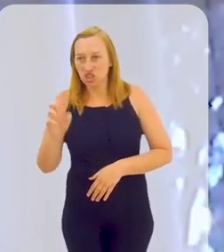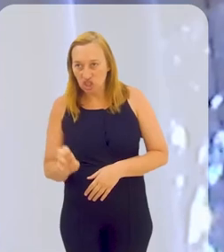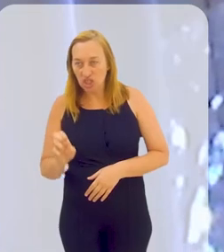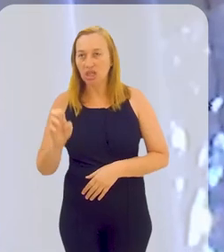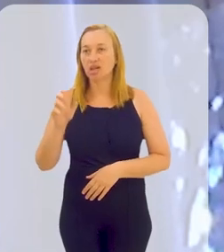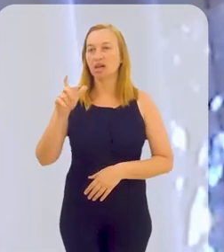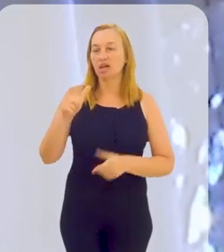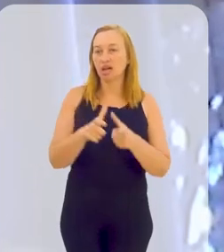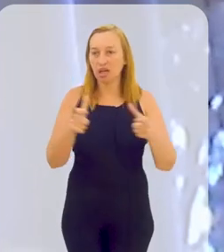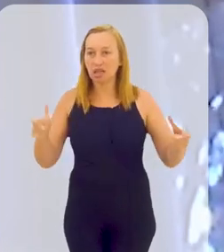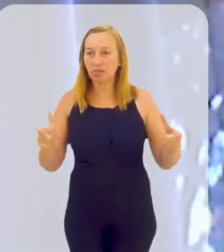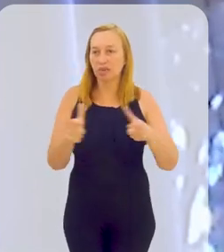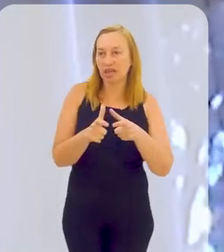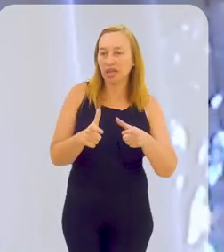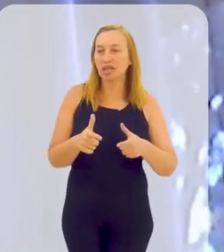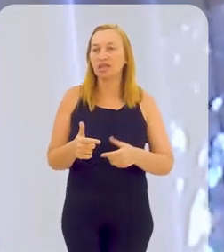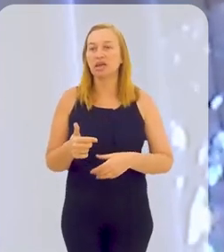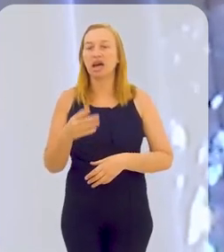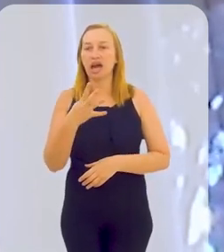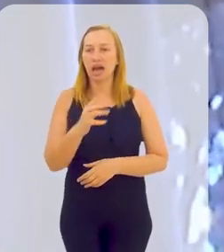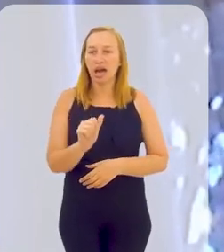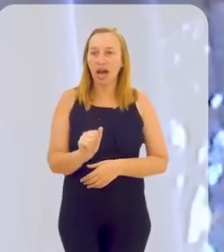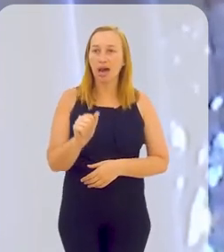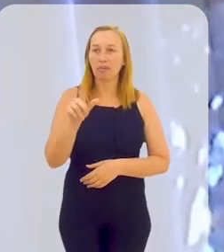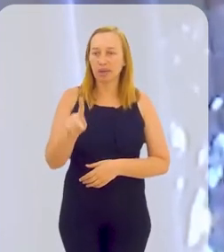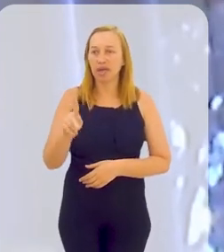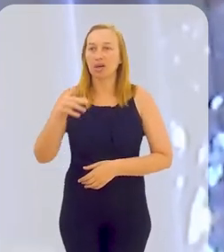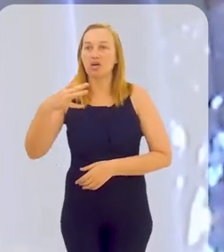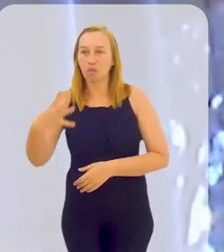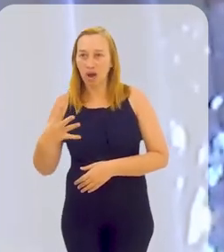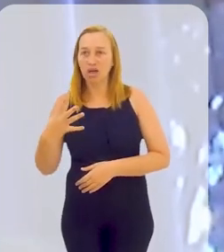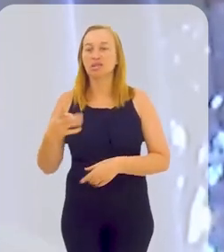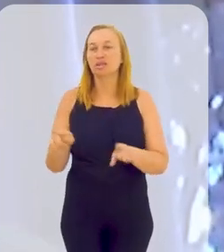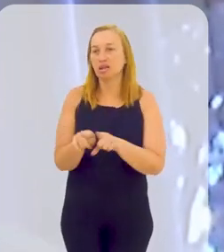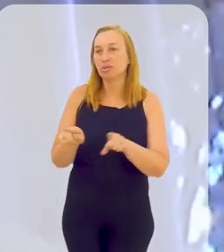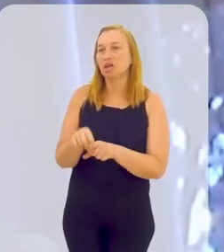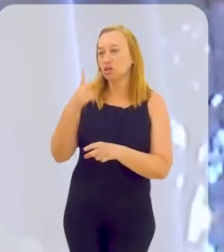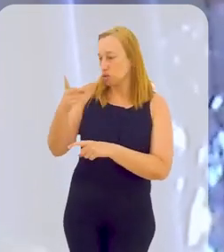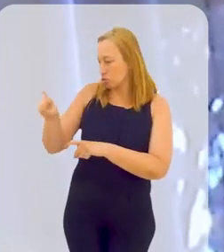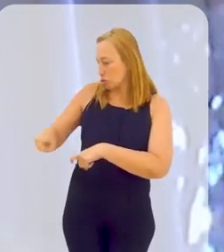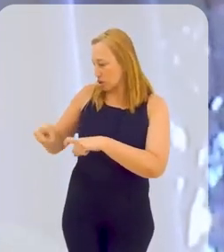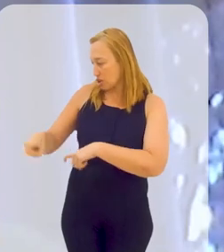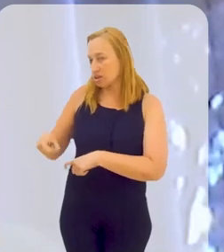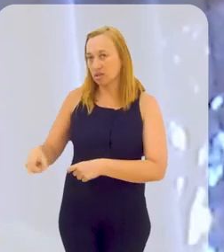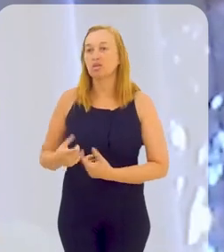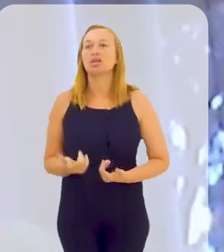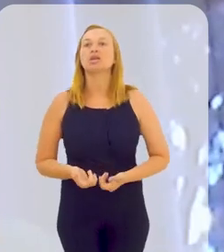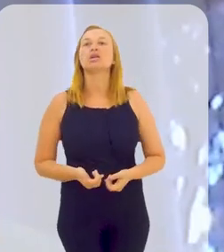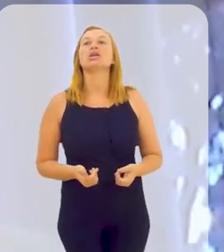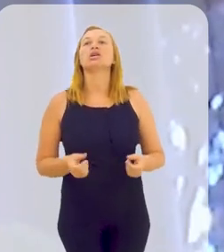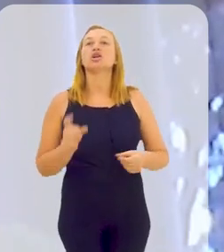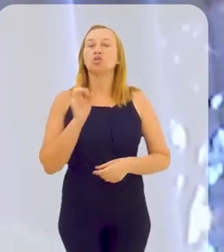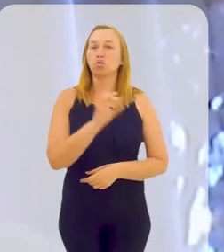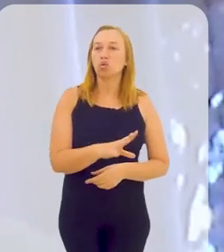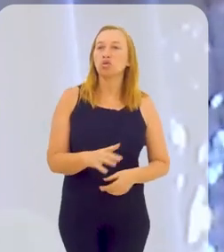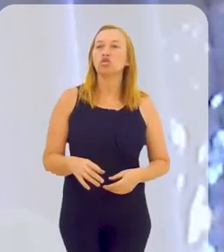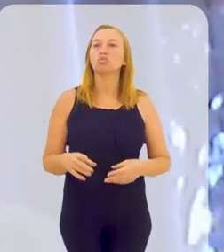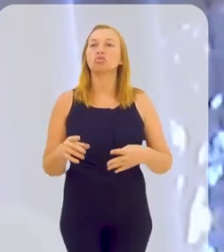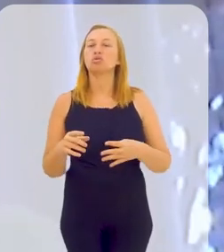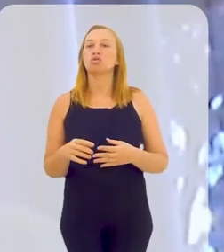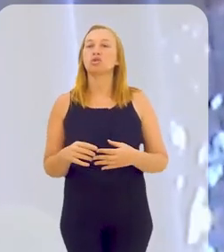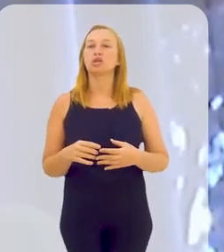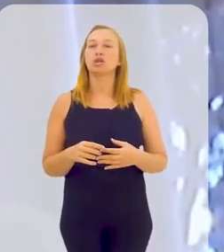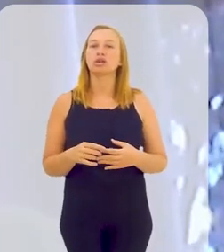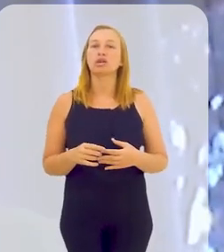chama de AP4, aqui no Rio de Janeiro, mais dois municípios no interior, que é a parte de Miguel Pereira, e o último bloco que saiu,